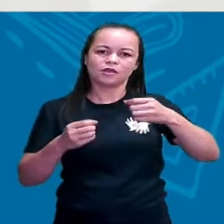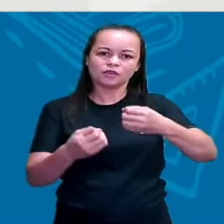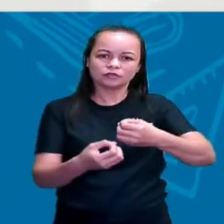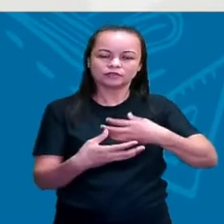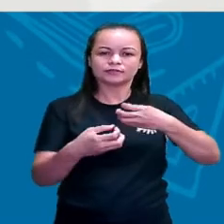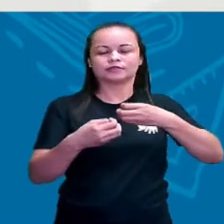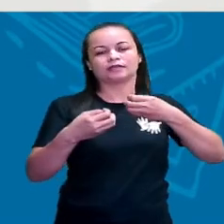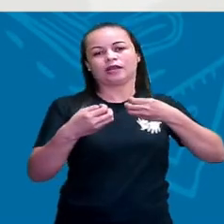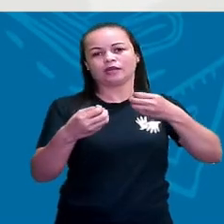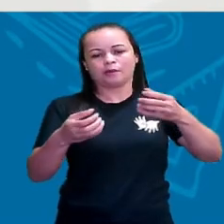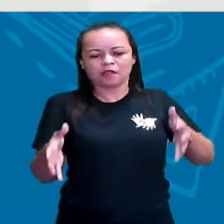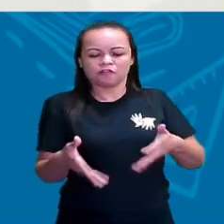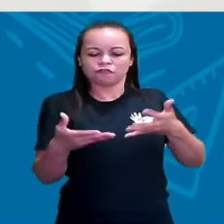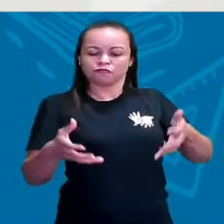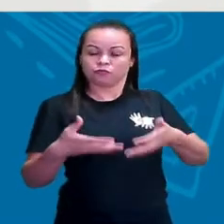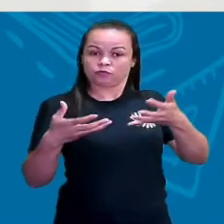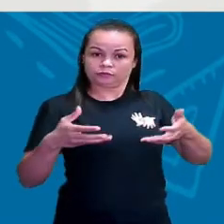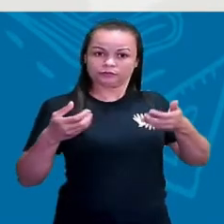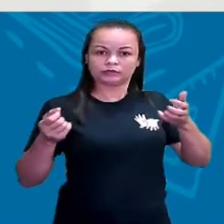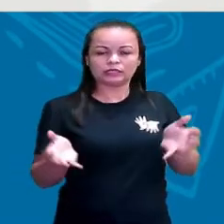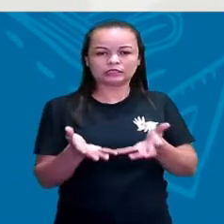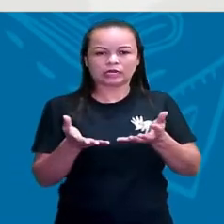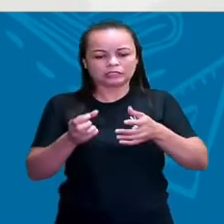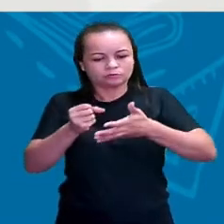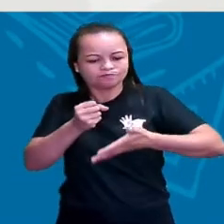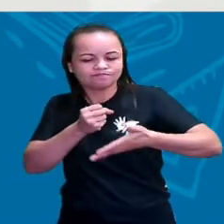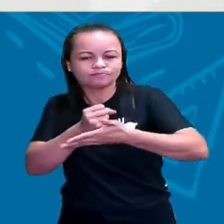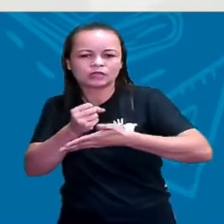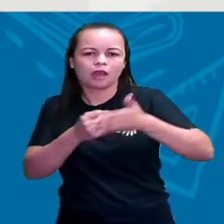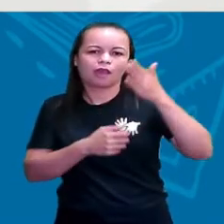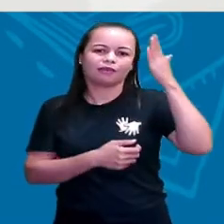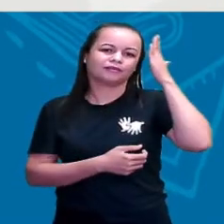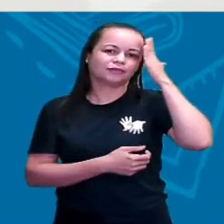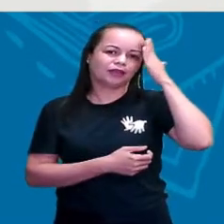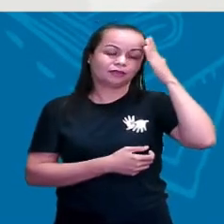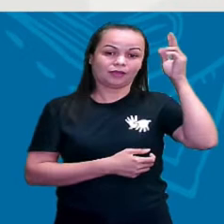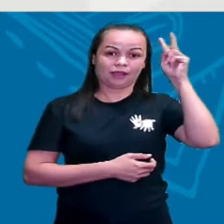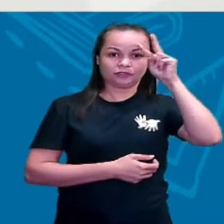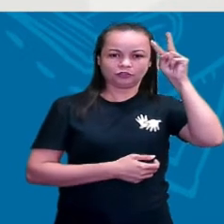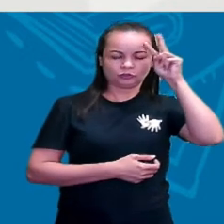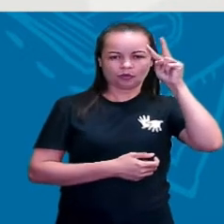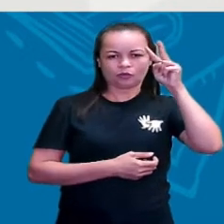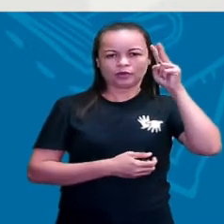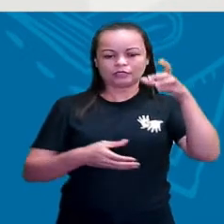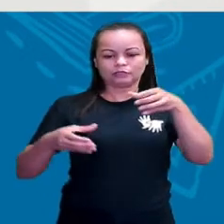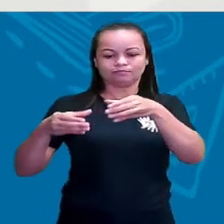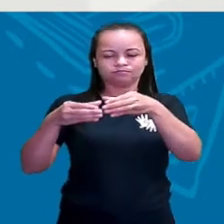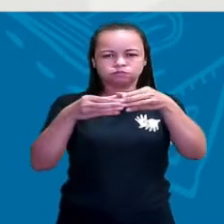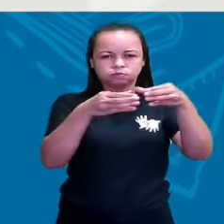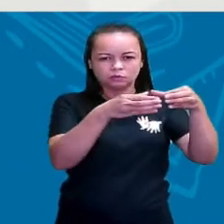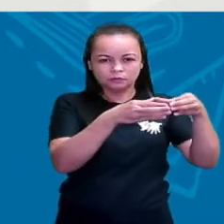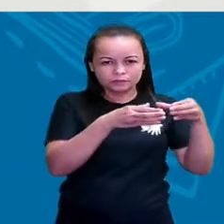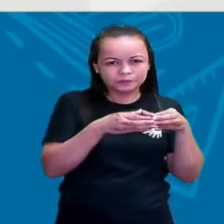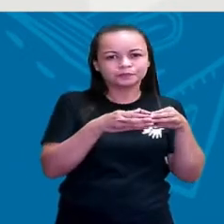história nos dá base pra gente poder compreender como esses grupos sociais